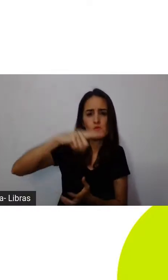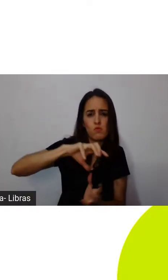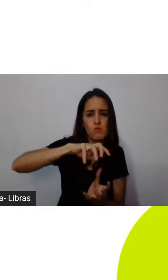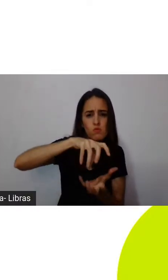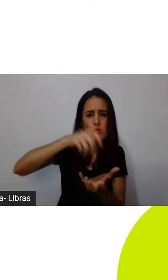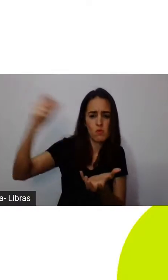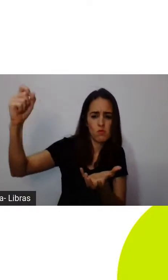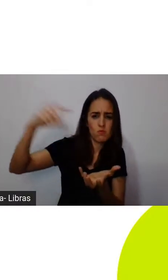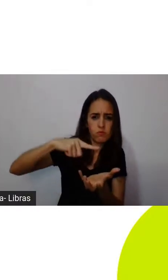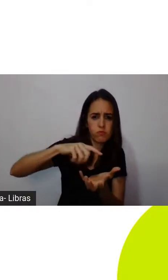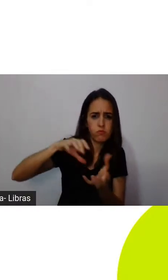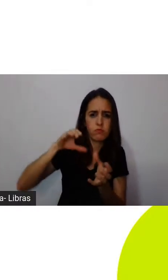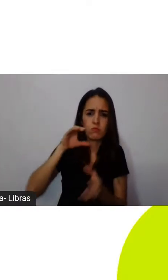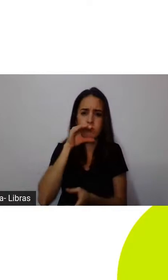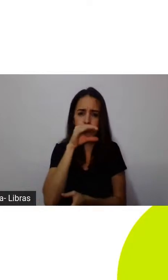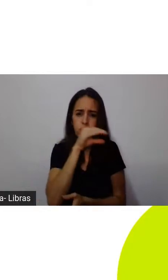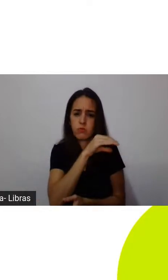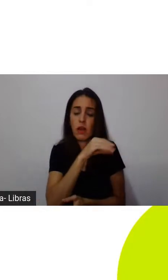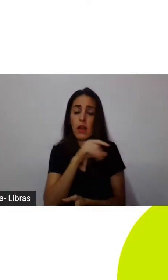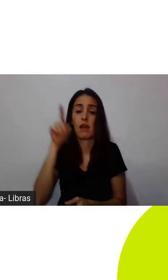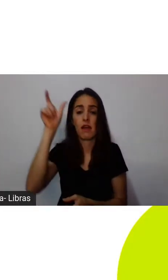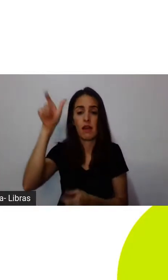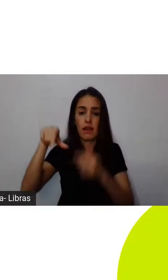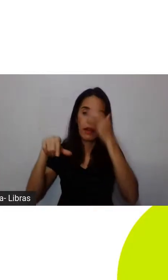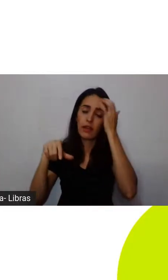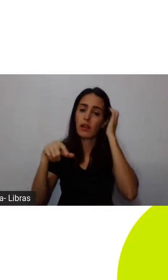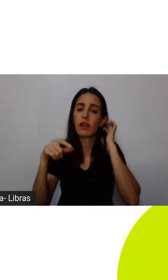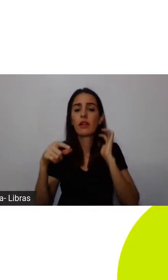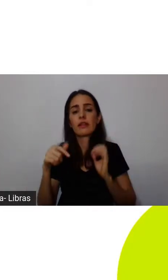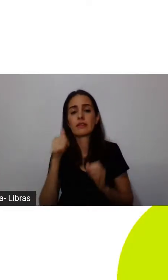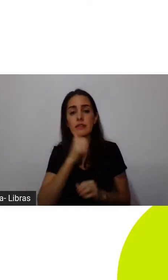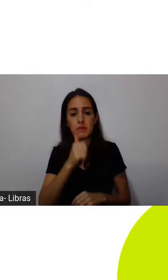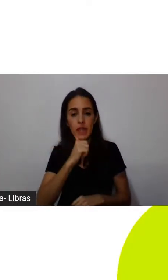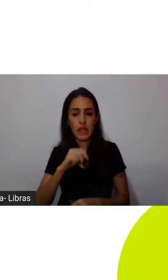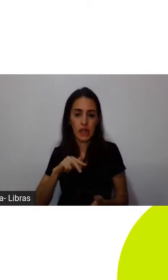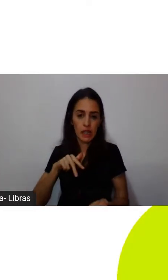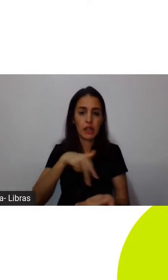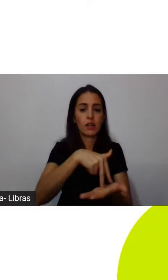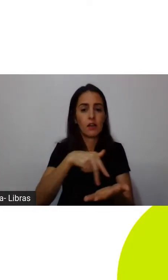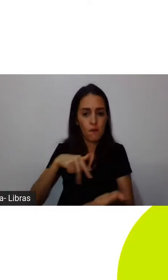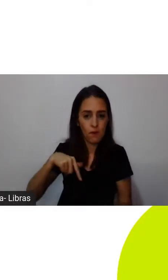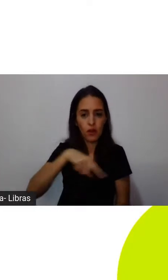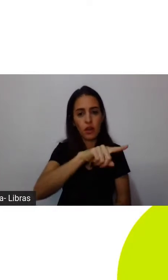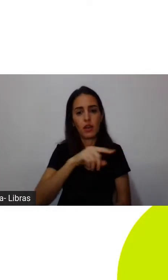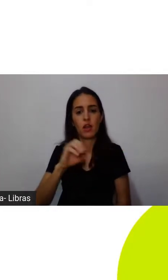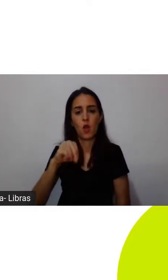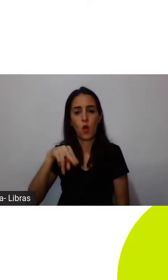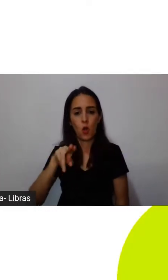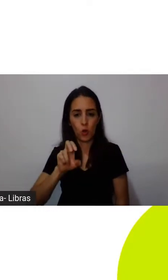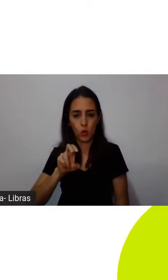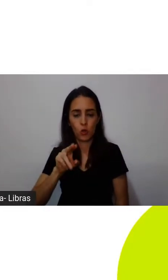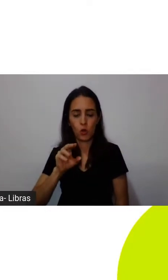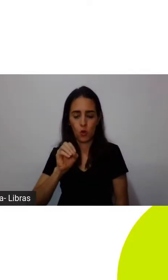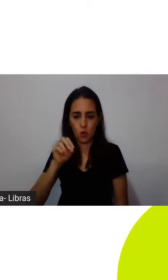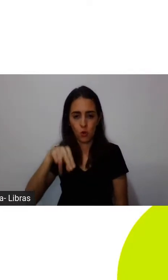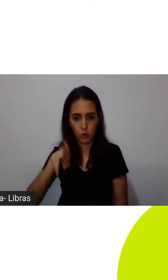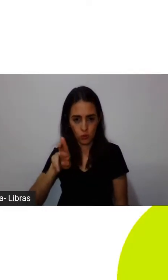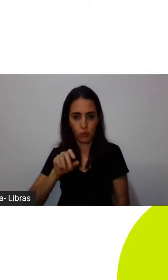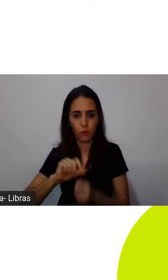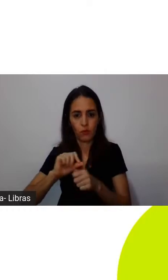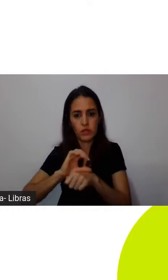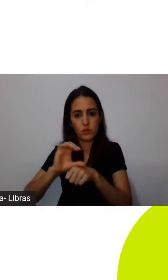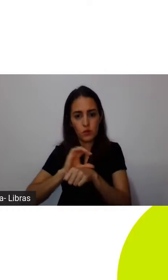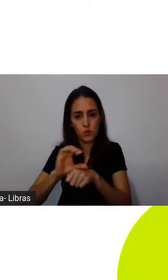isso, né? E ela vai até a ONU, em dezembro de 2018, fazer um discurso que ficou extremamente famoso.